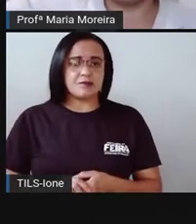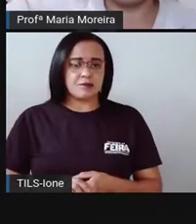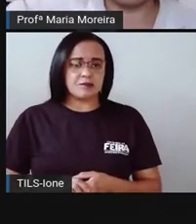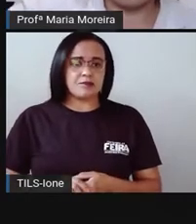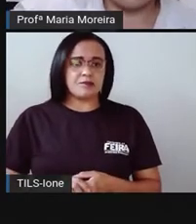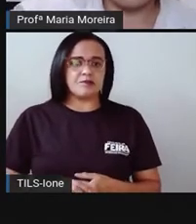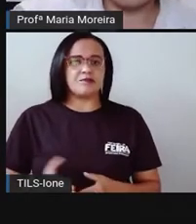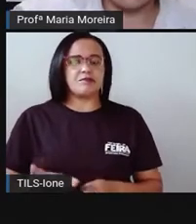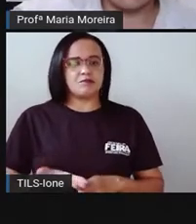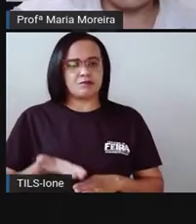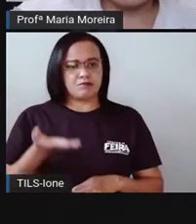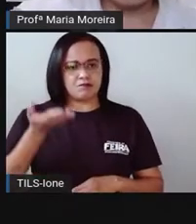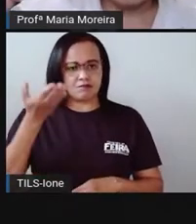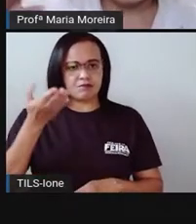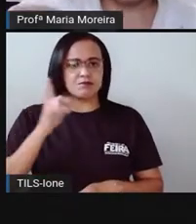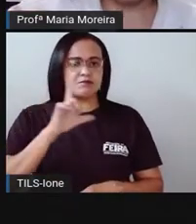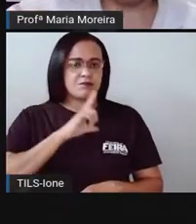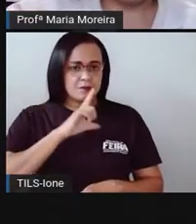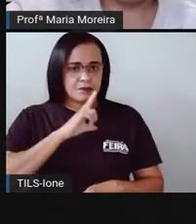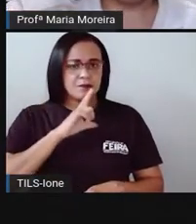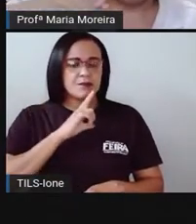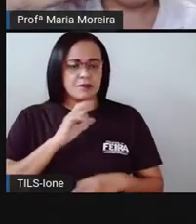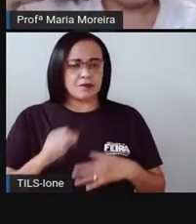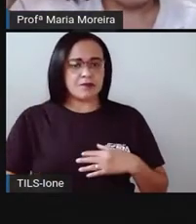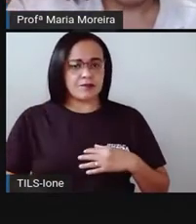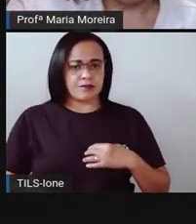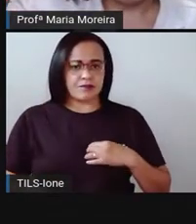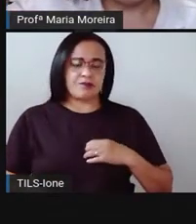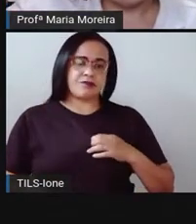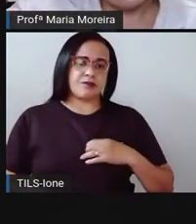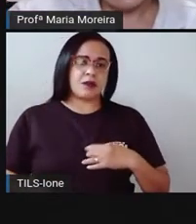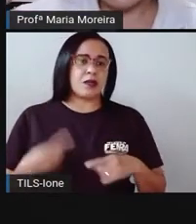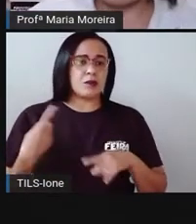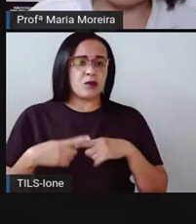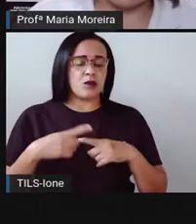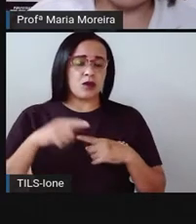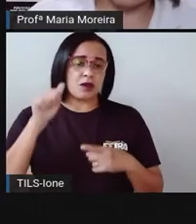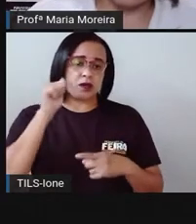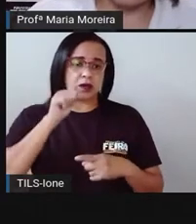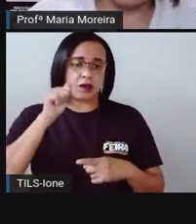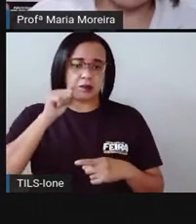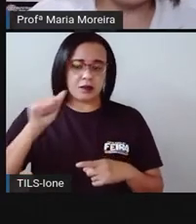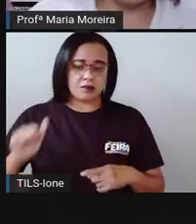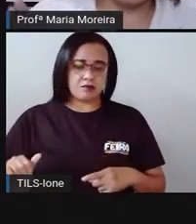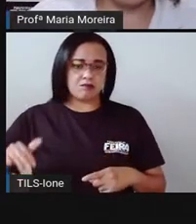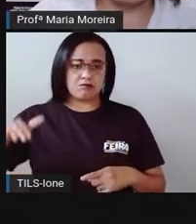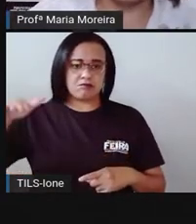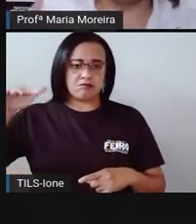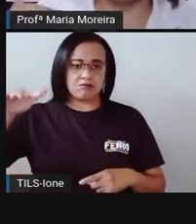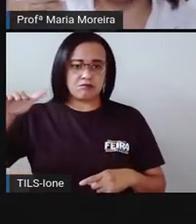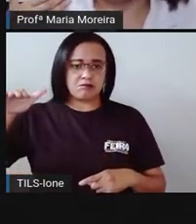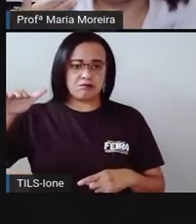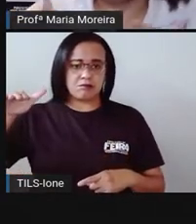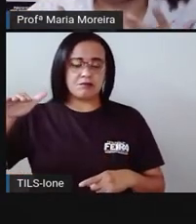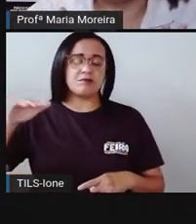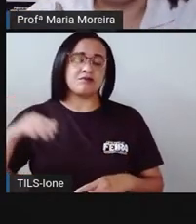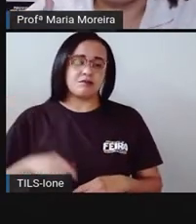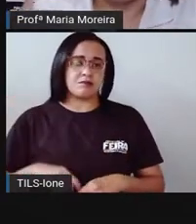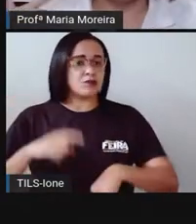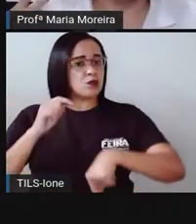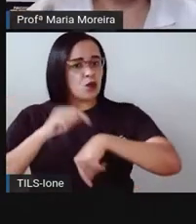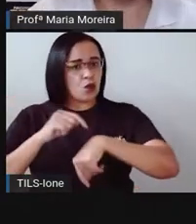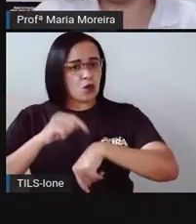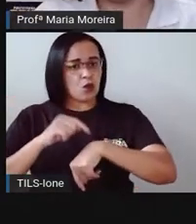Crescendo, não é isso? Então, essa menina, ela cresce, né? Então, com o passar do tempo, a gente